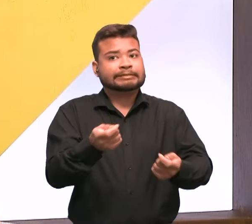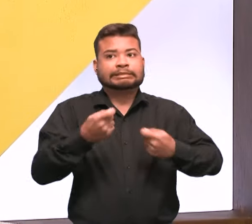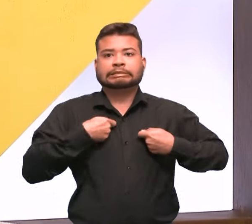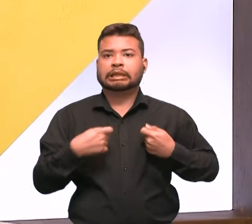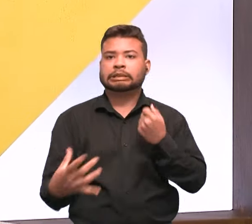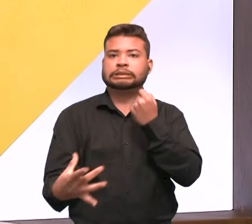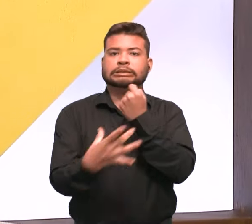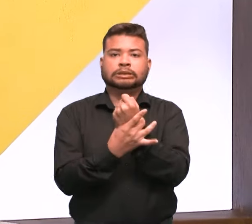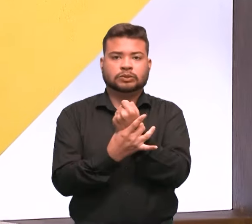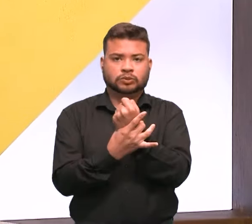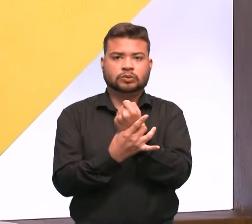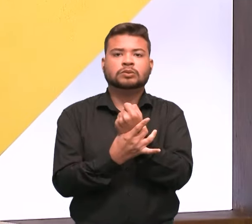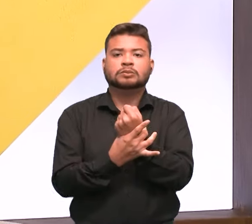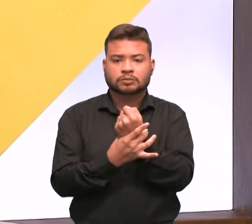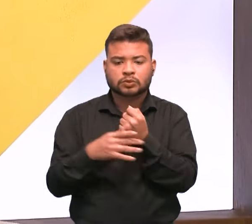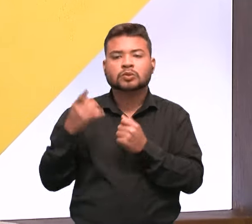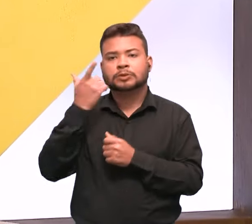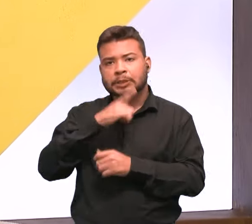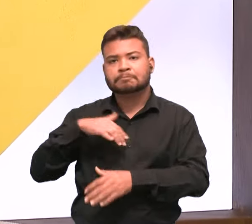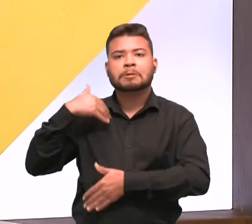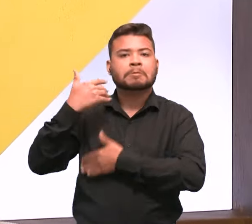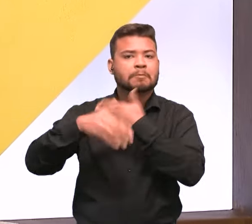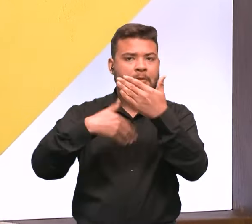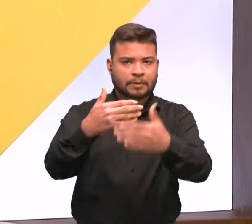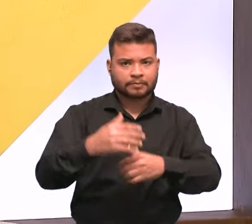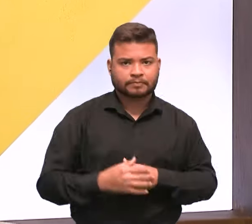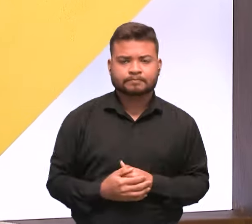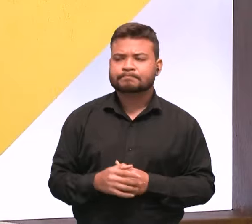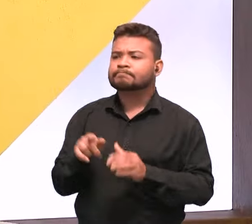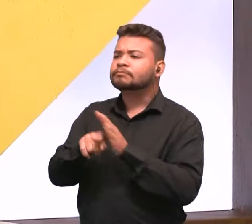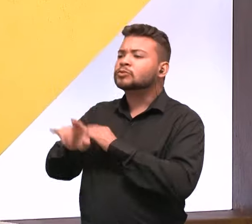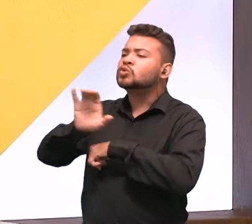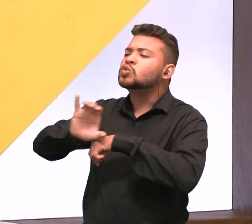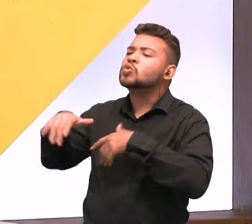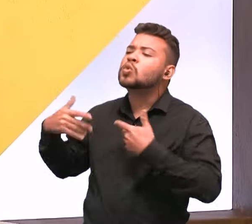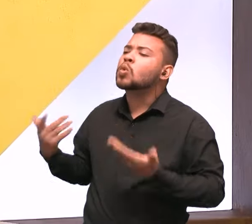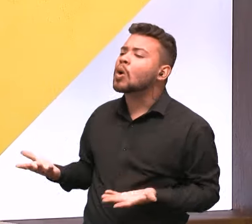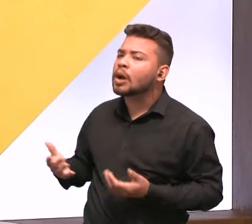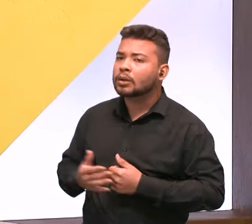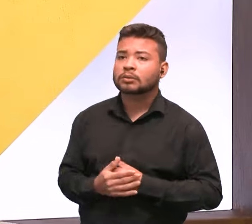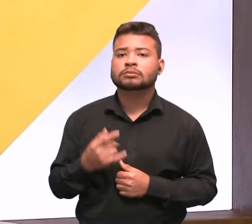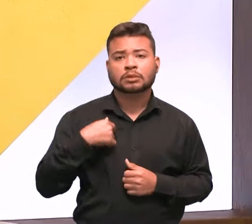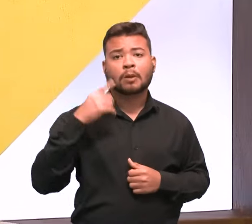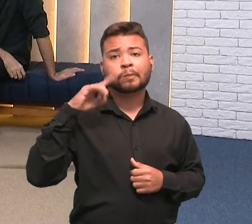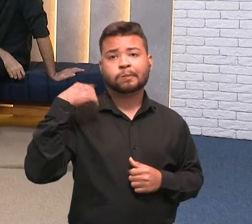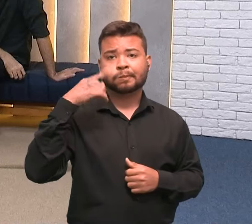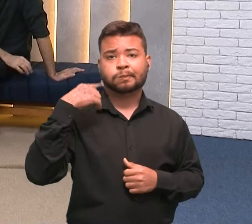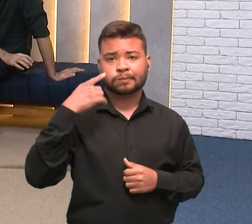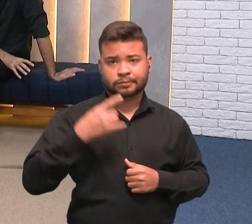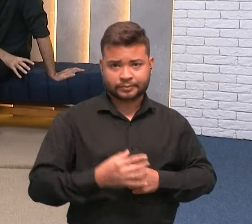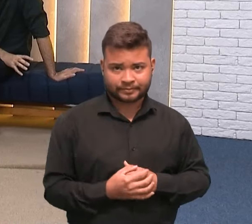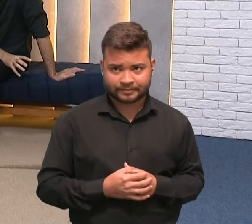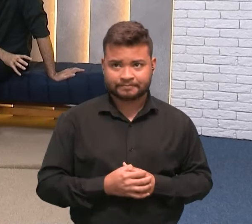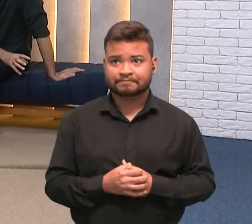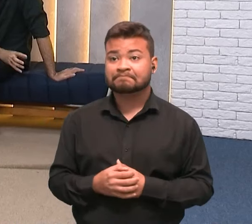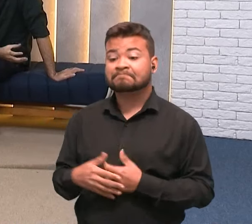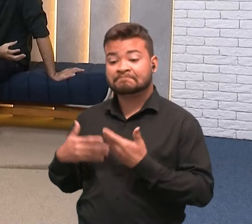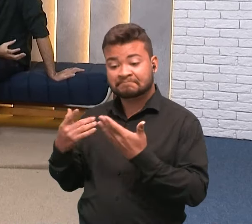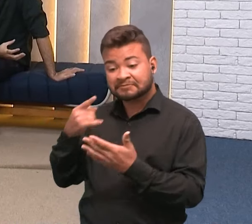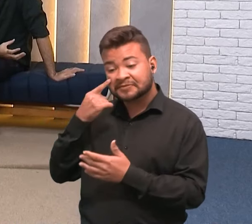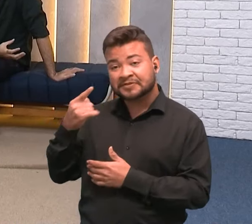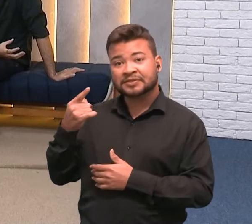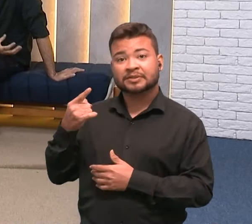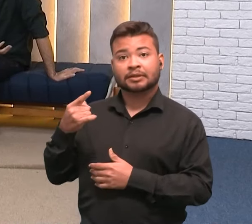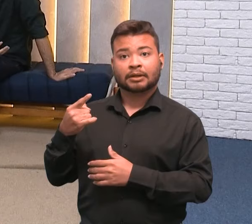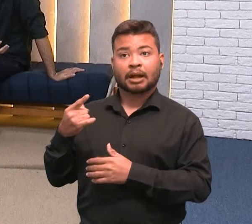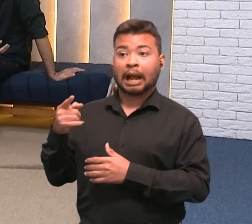para a gente também ao longo do processo. Você é de que curso? Eu fui do Direito. Do Direito? Olha só, gente, toda a área é